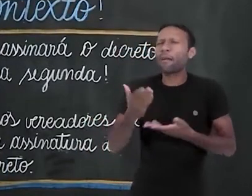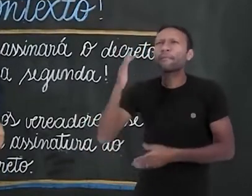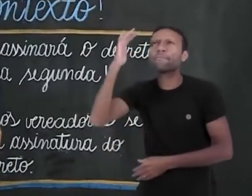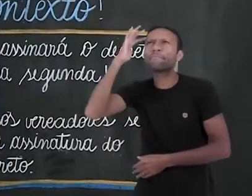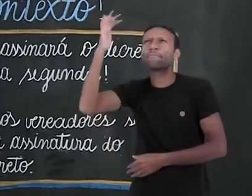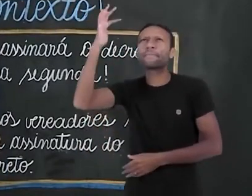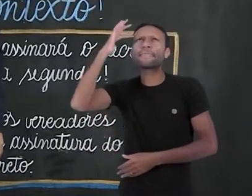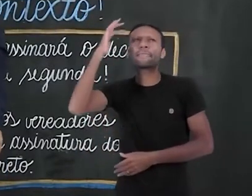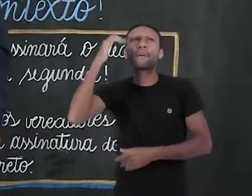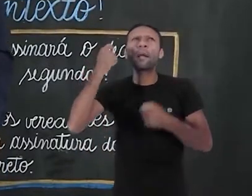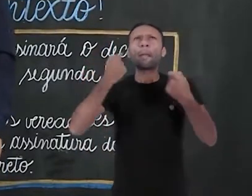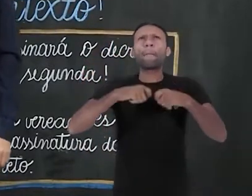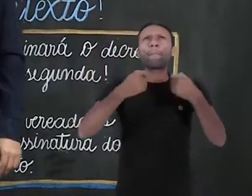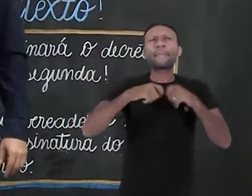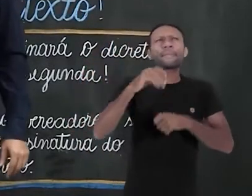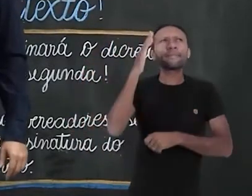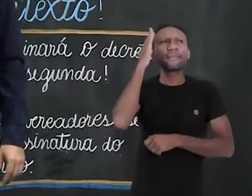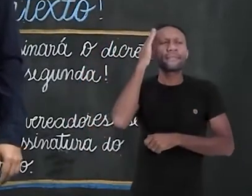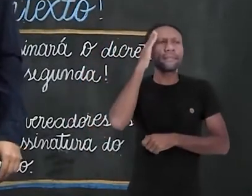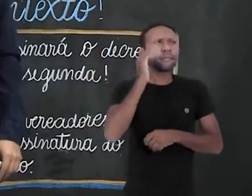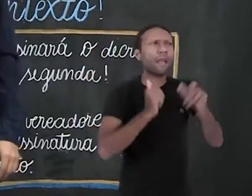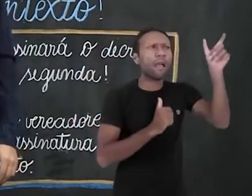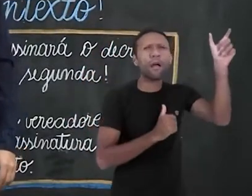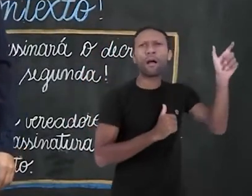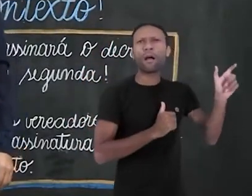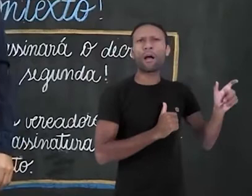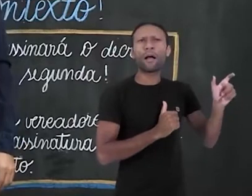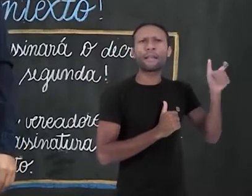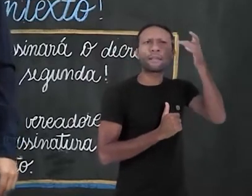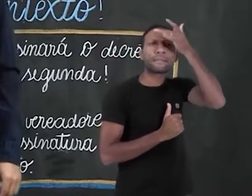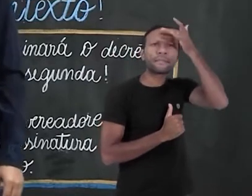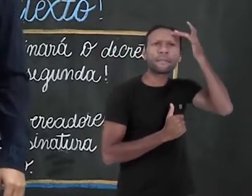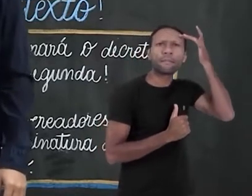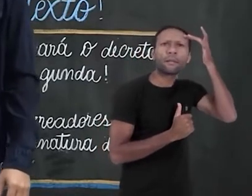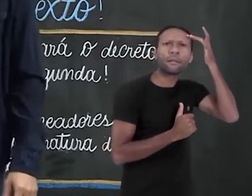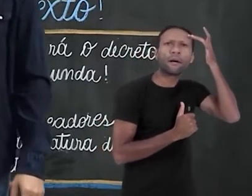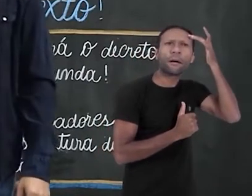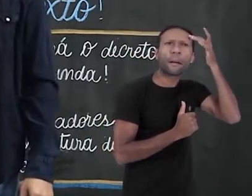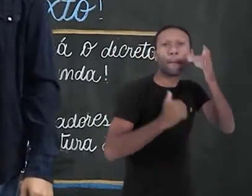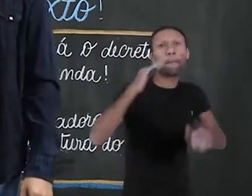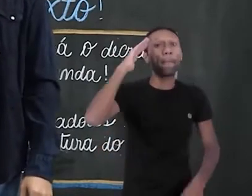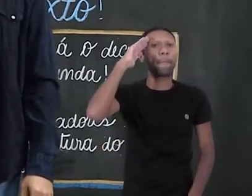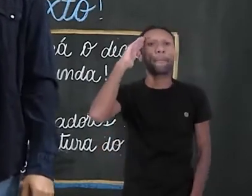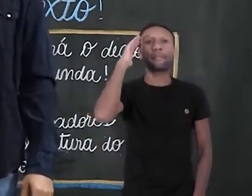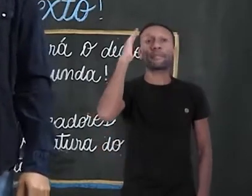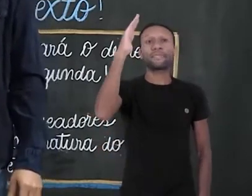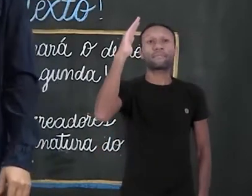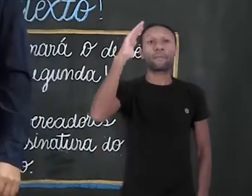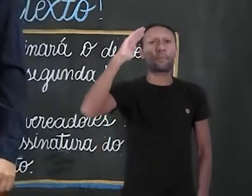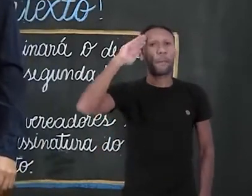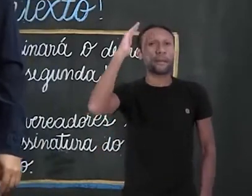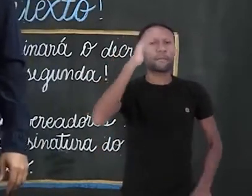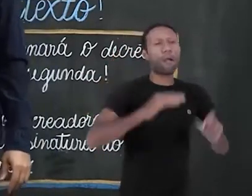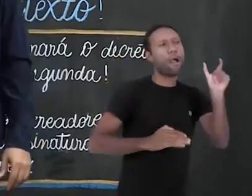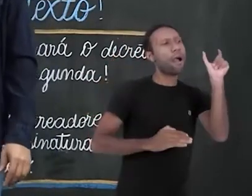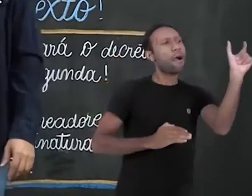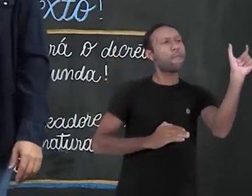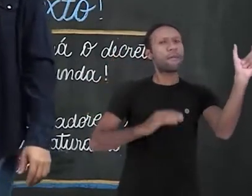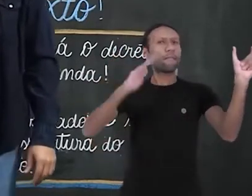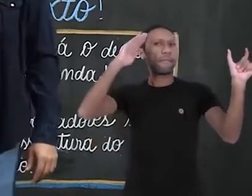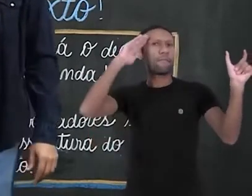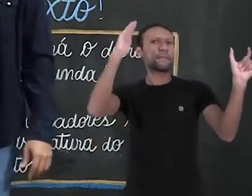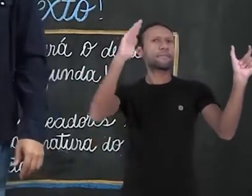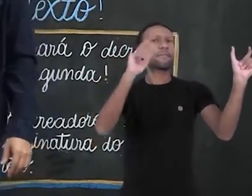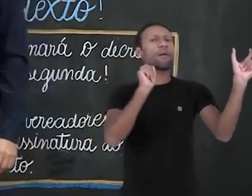também quem é o núcleo do meu sujeito. Quando eu falo em núcleo, eu estou falando do elemento central, elemento esse que é indispensável na construção